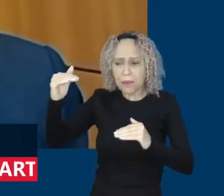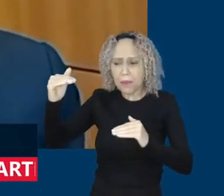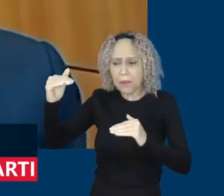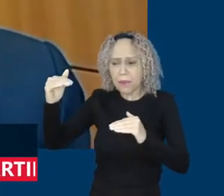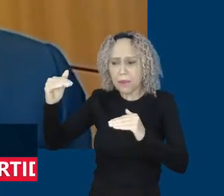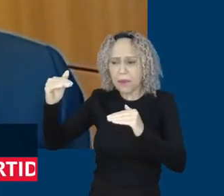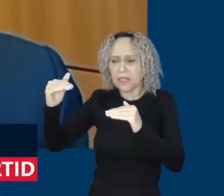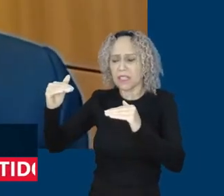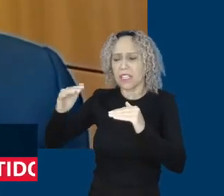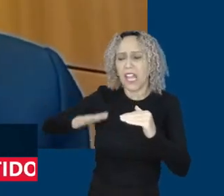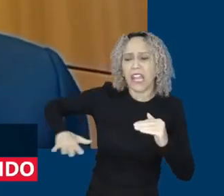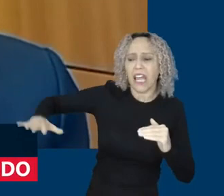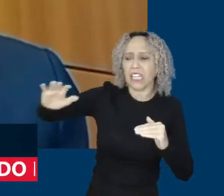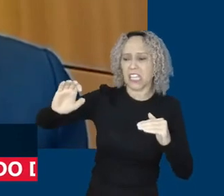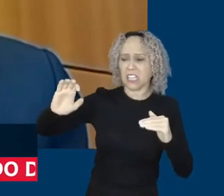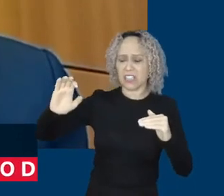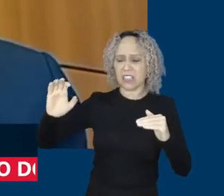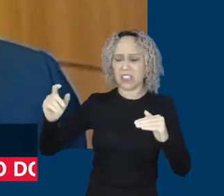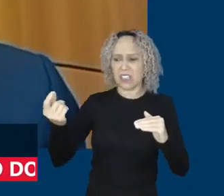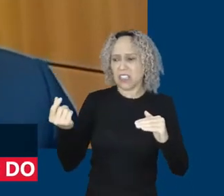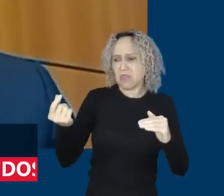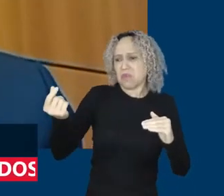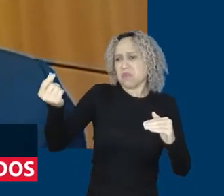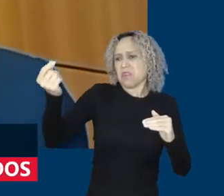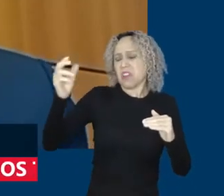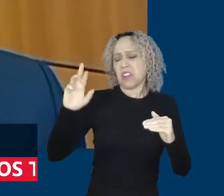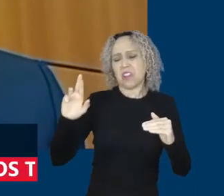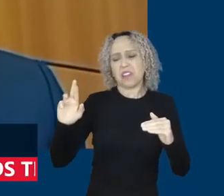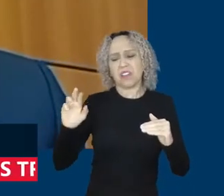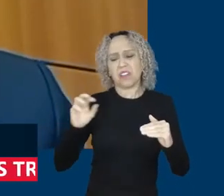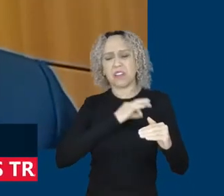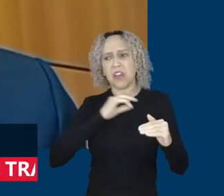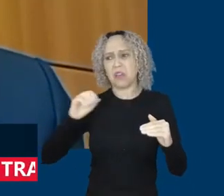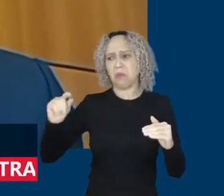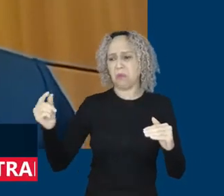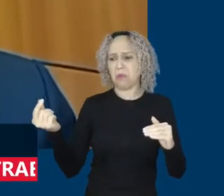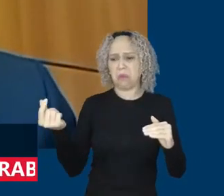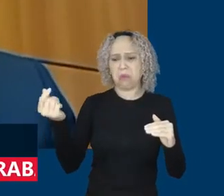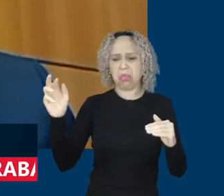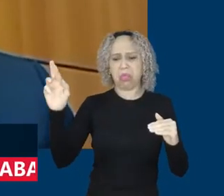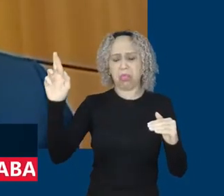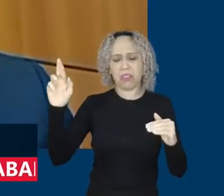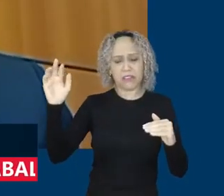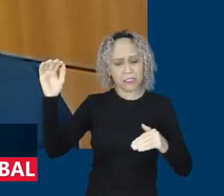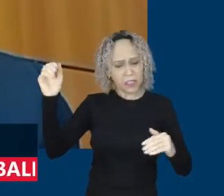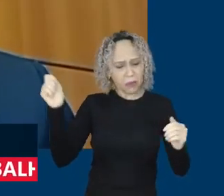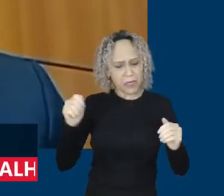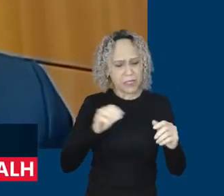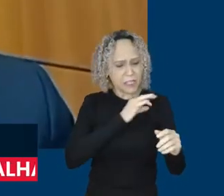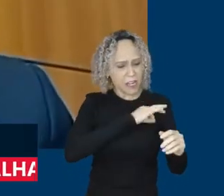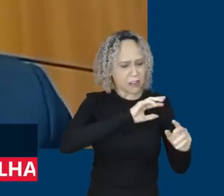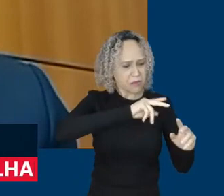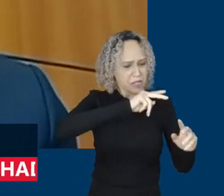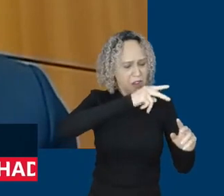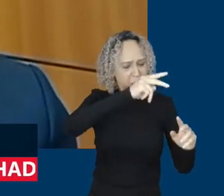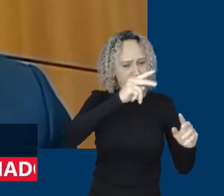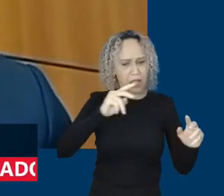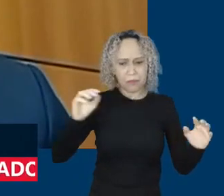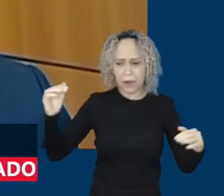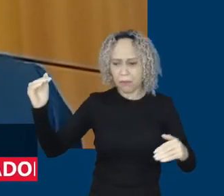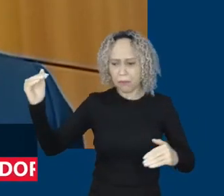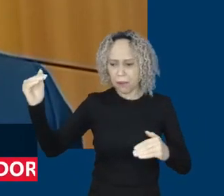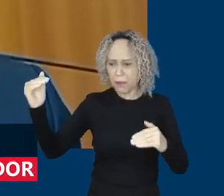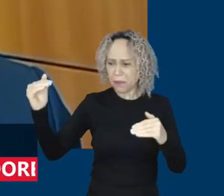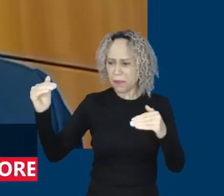é uma política distributiva também, ela distribui esse recurso para todos que estão no mercado